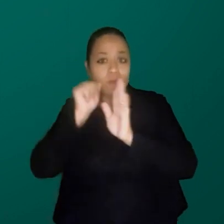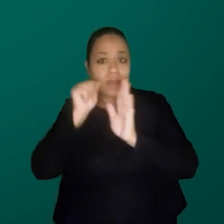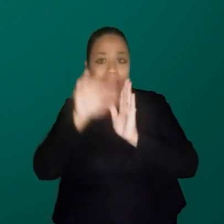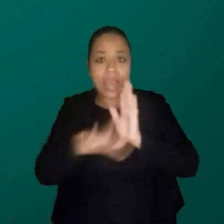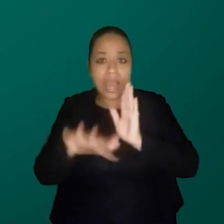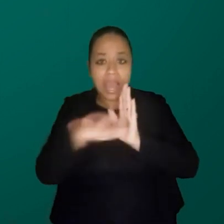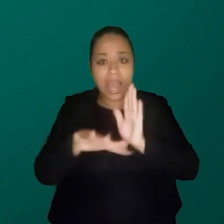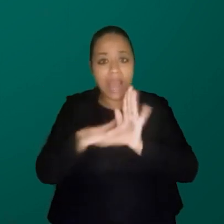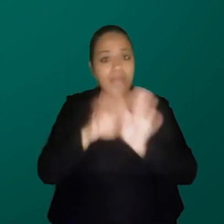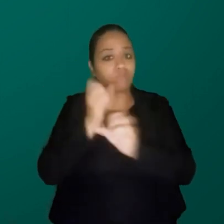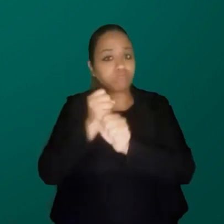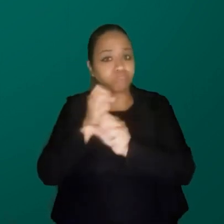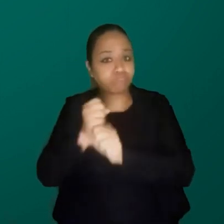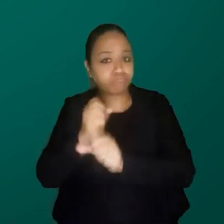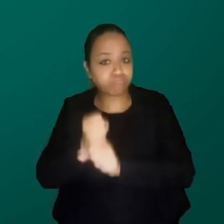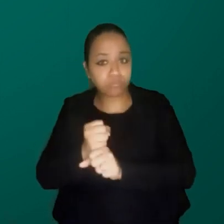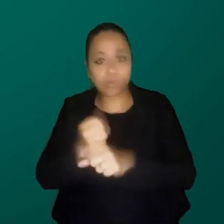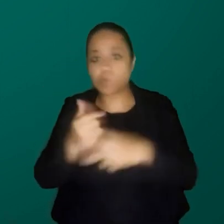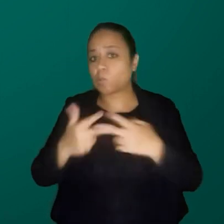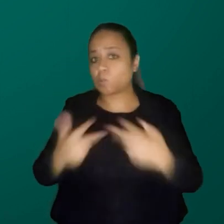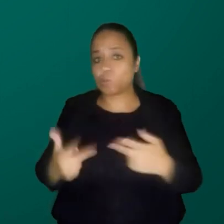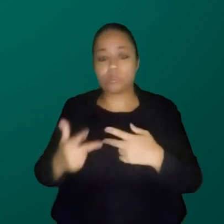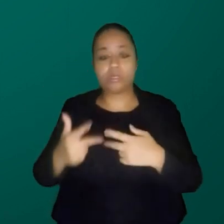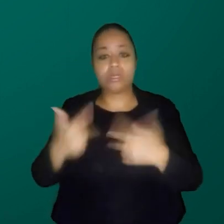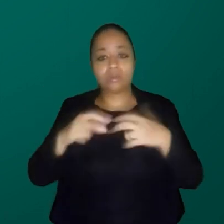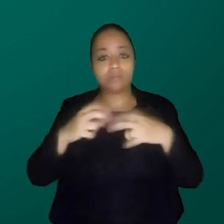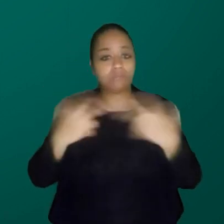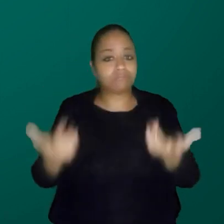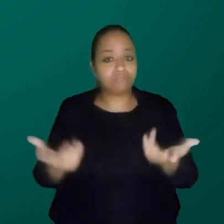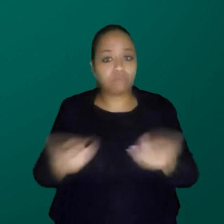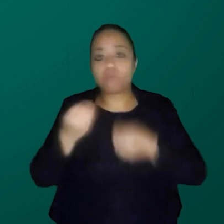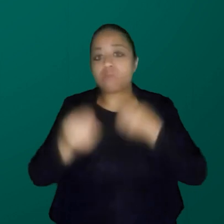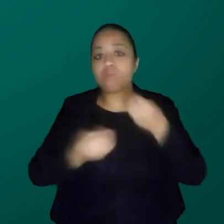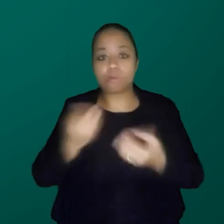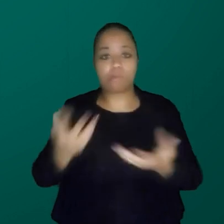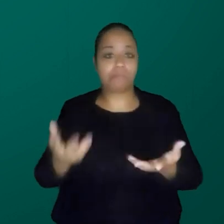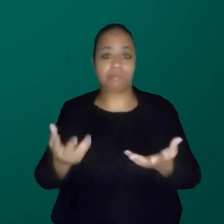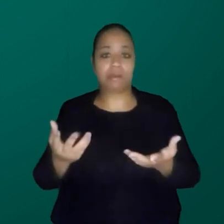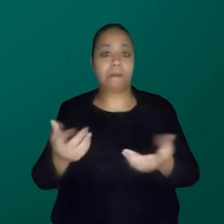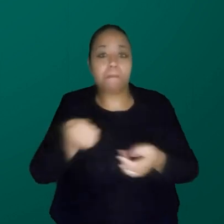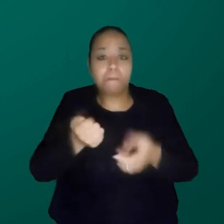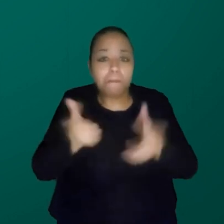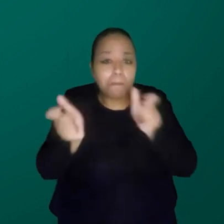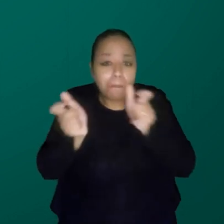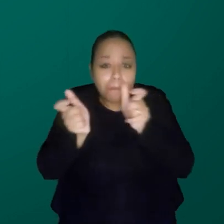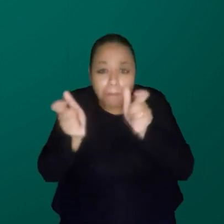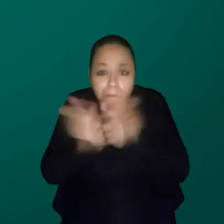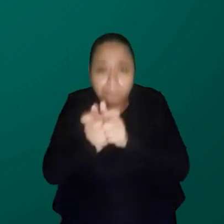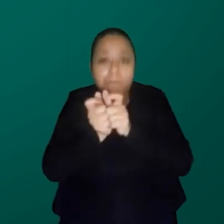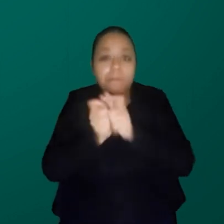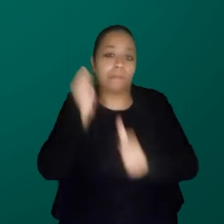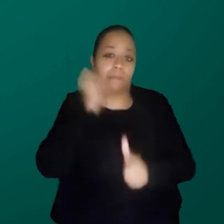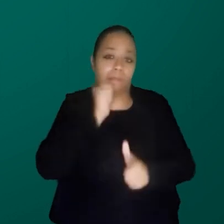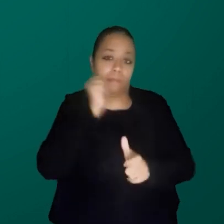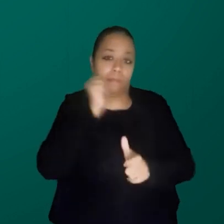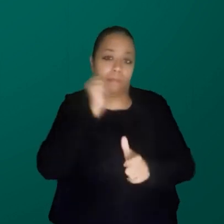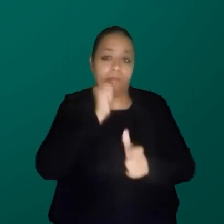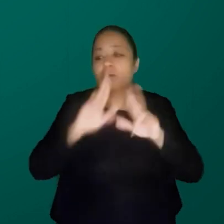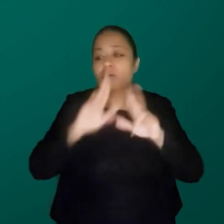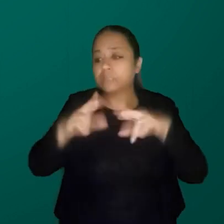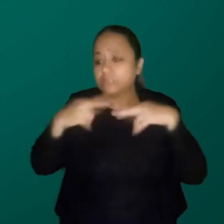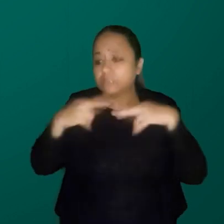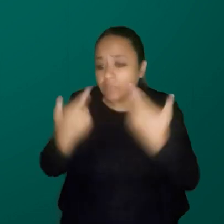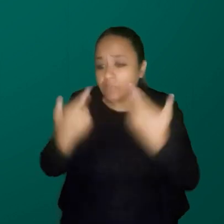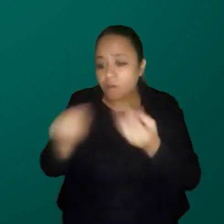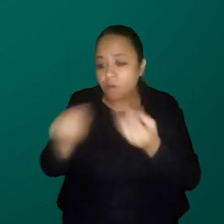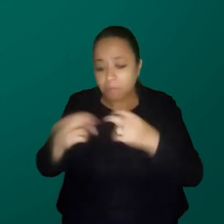áreas de exatas. Não enche uma mesa de restaurante às físicas da Academia Brasileira de Ciências. Então, assim, posso fazer a reunião de todas